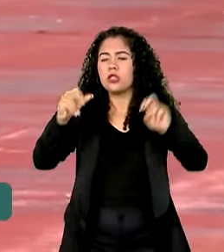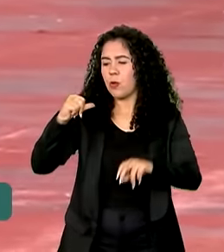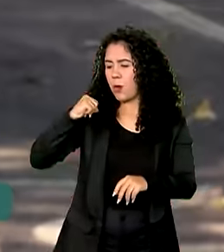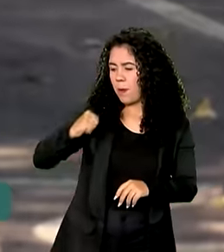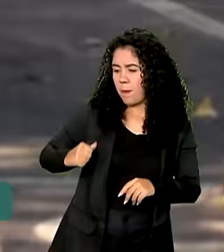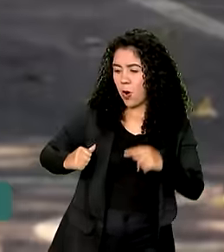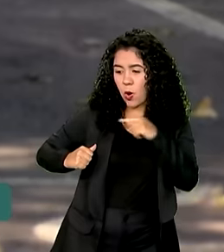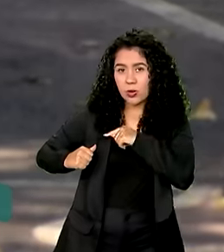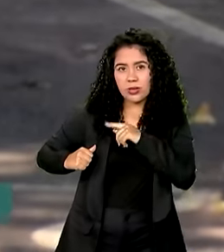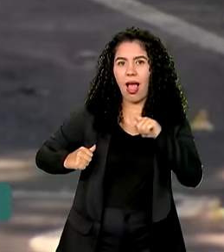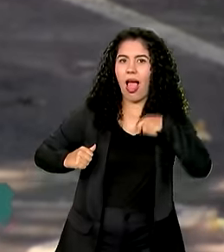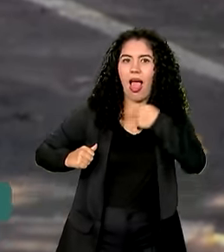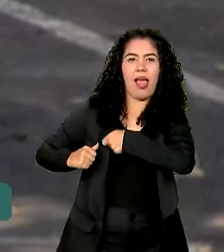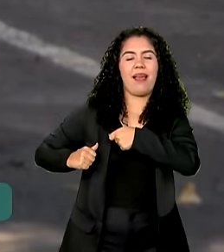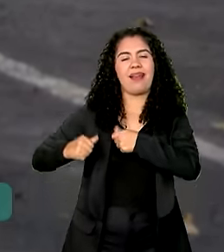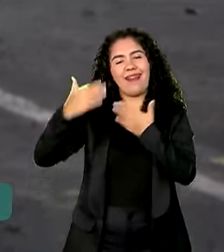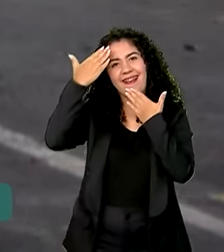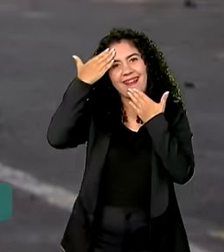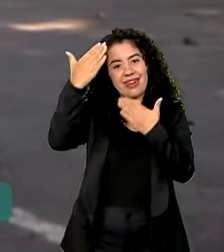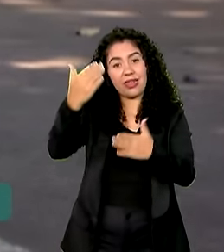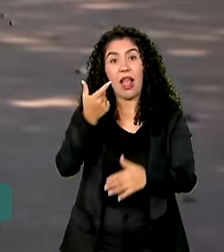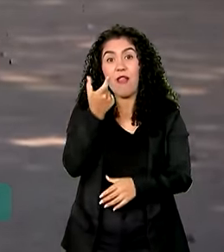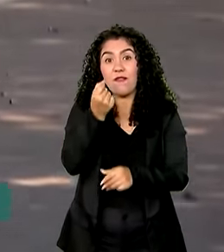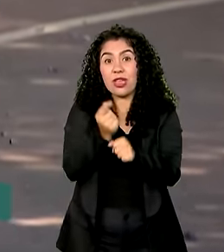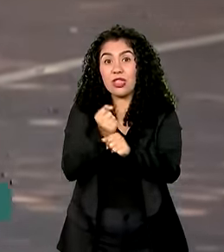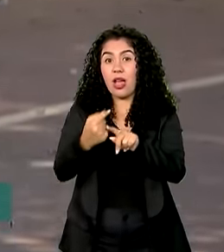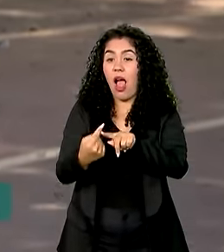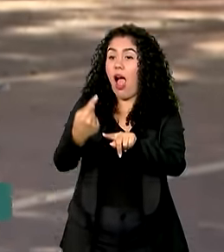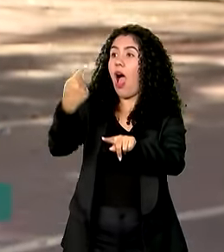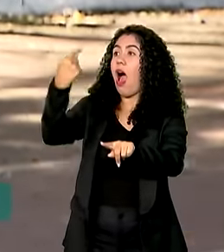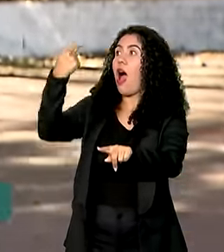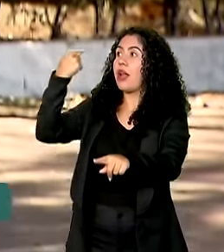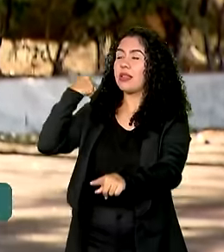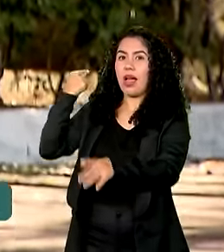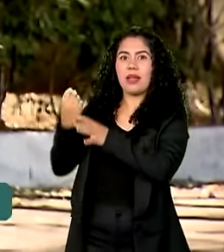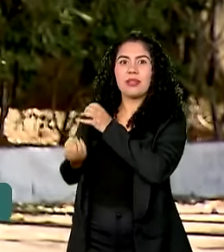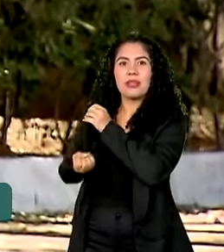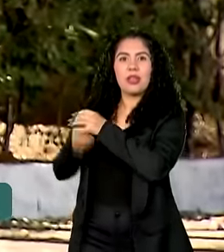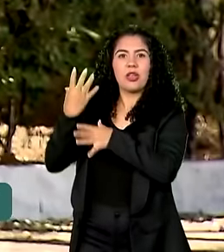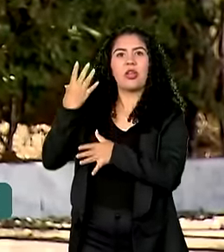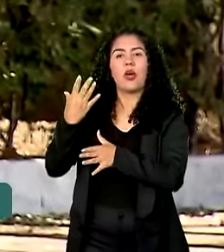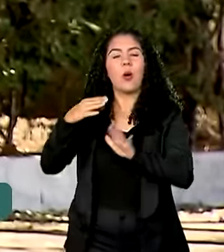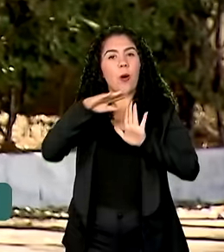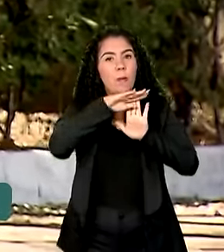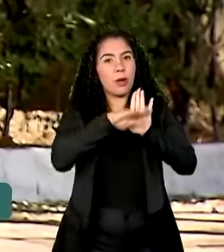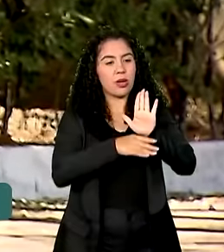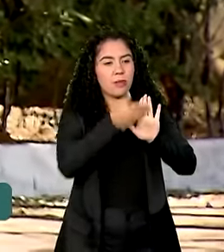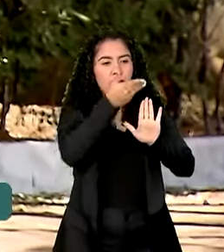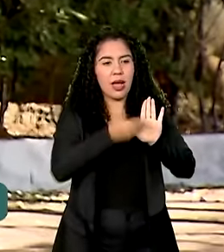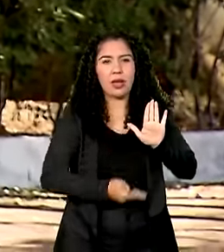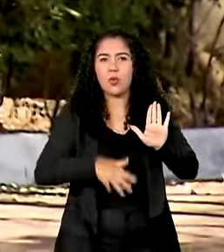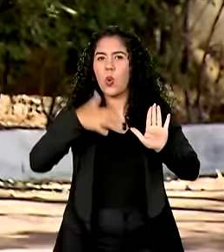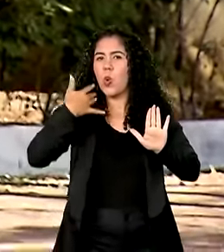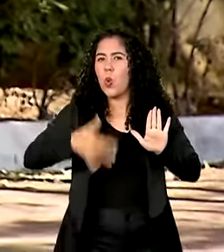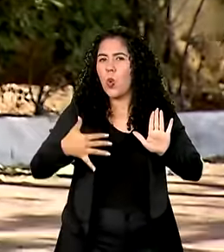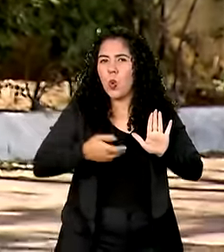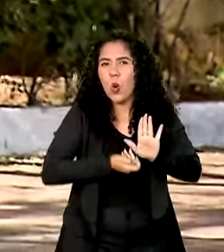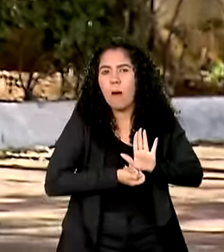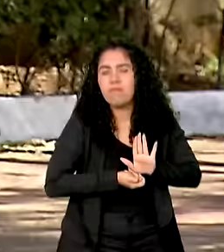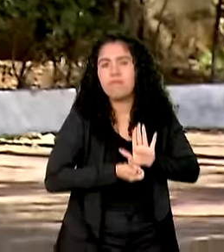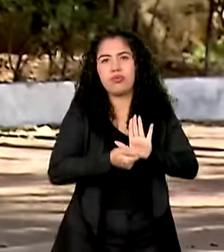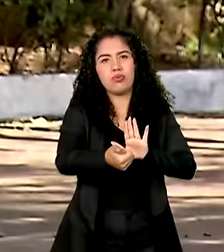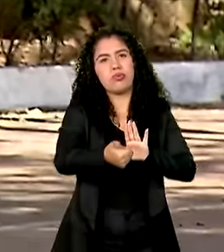falo de gratidão. Criado há 20 anos, o Bolsa Atleta é considerado o maior programa de patrocínio individual de